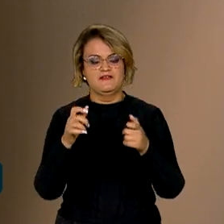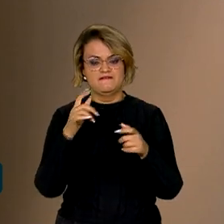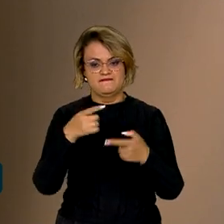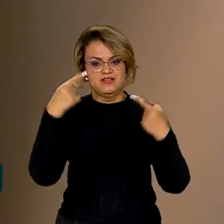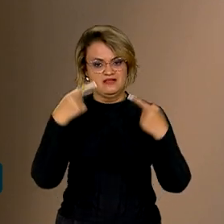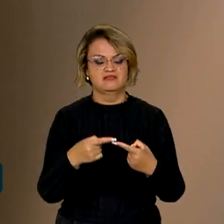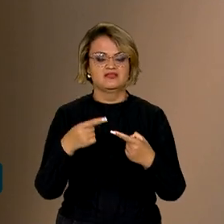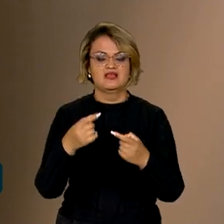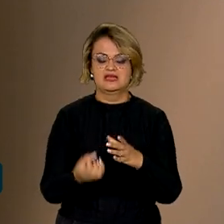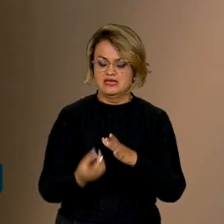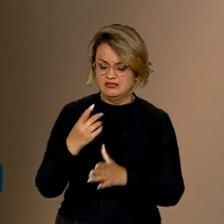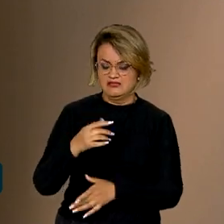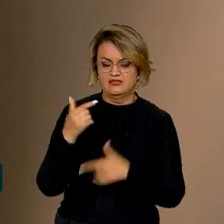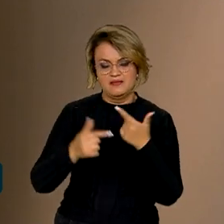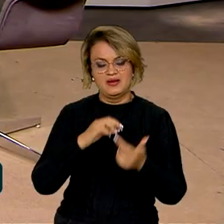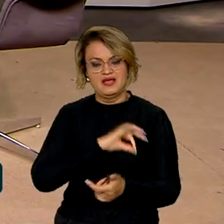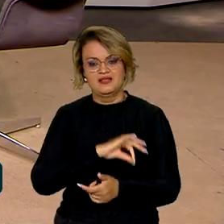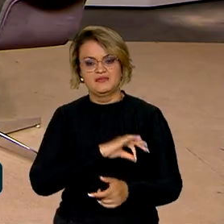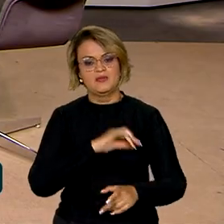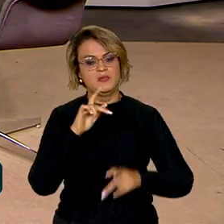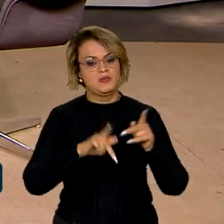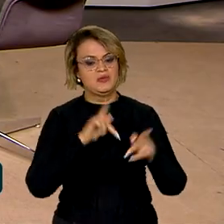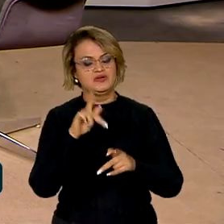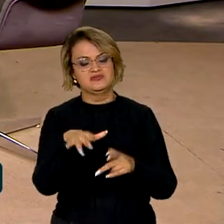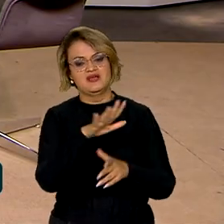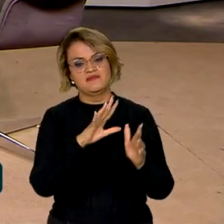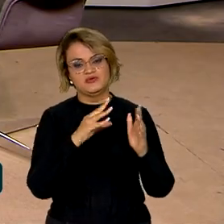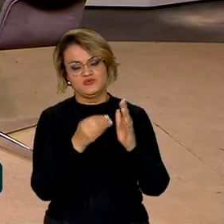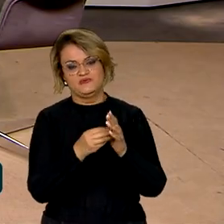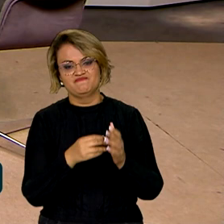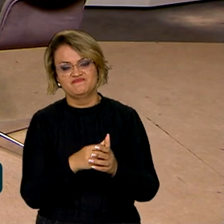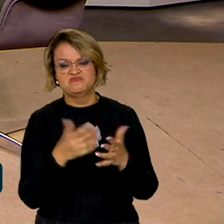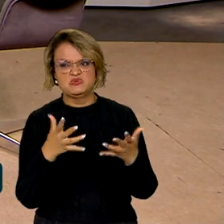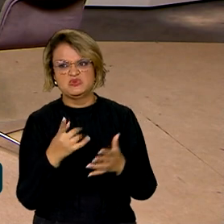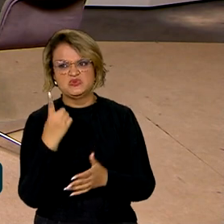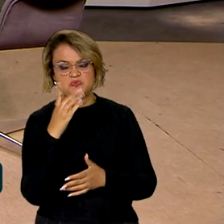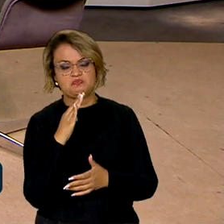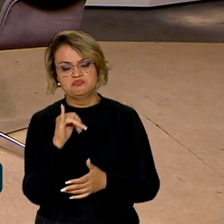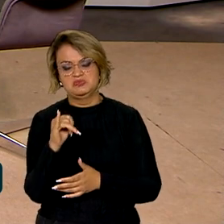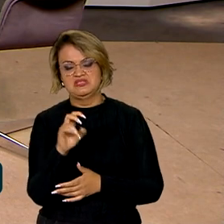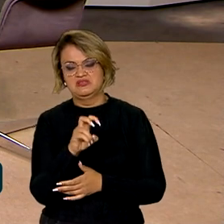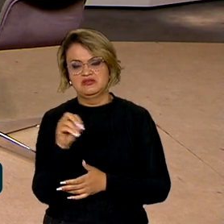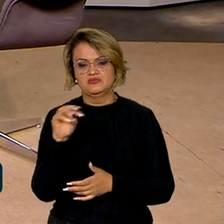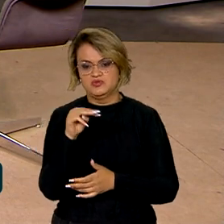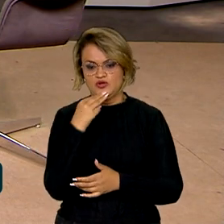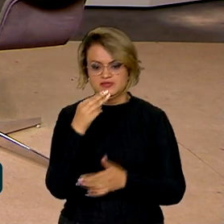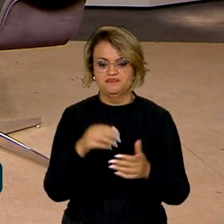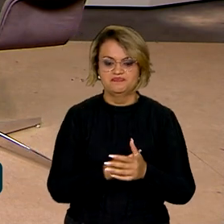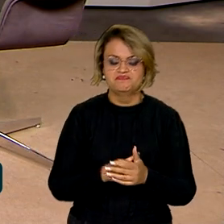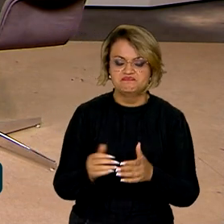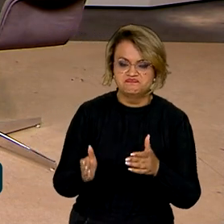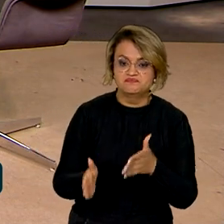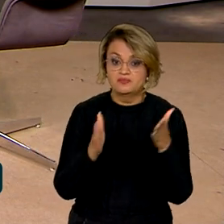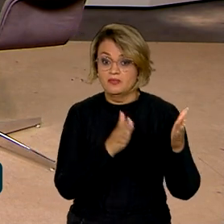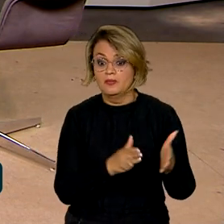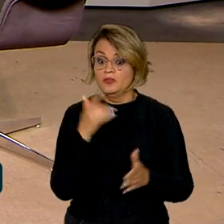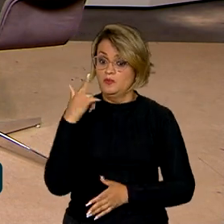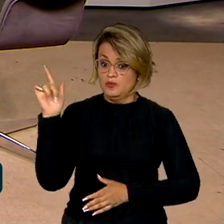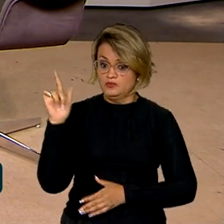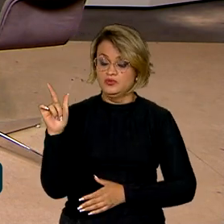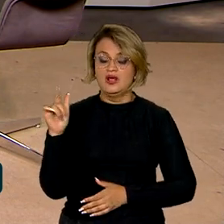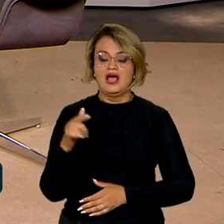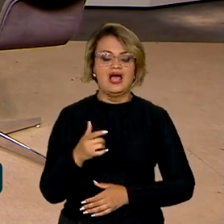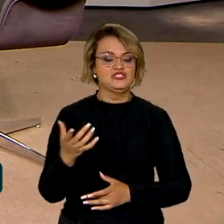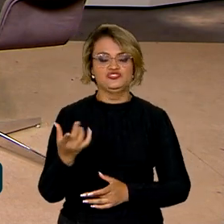gerando emprego e renda para a população na Amazônia. Então, tem em torno de 1 bilhão e meio disponível. No fundo, clima, nós ainda não